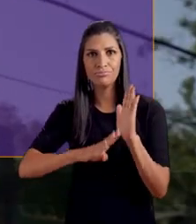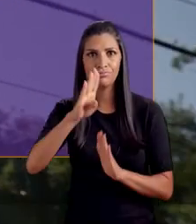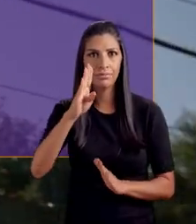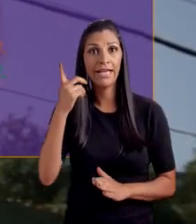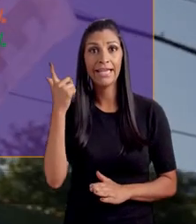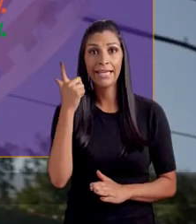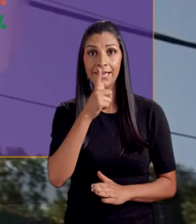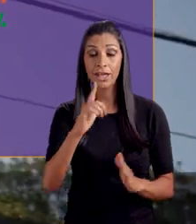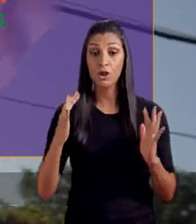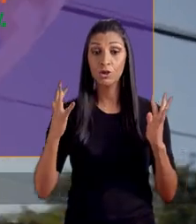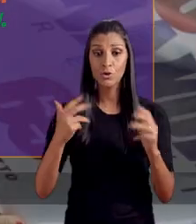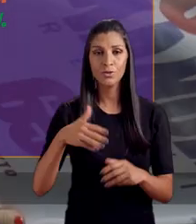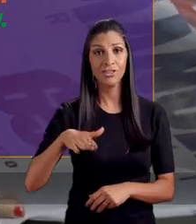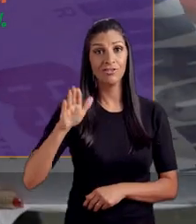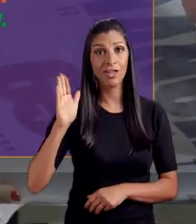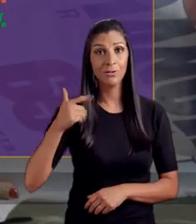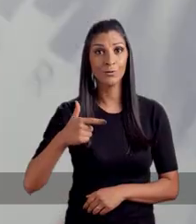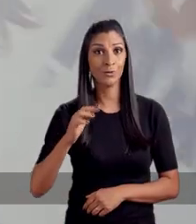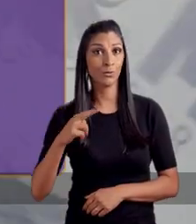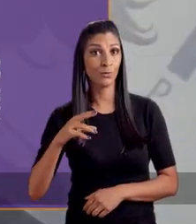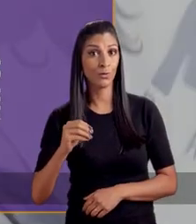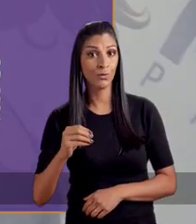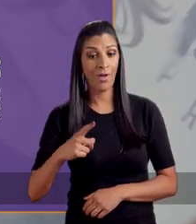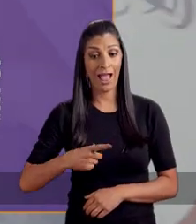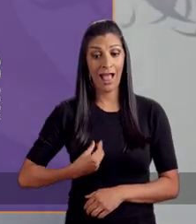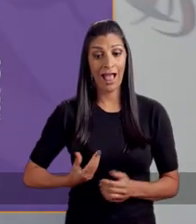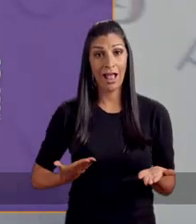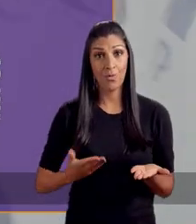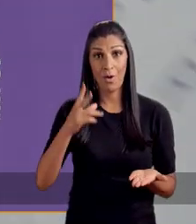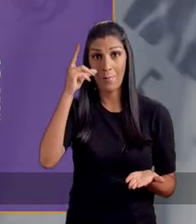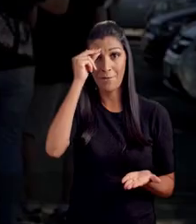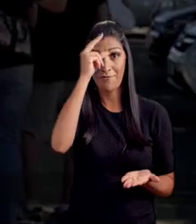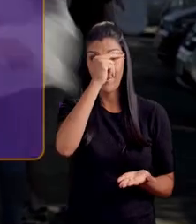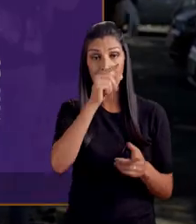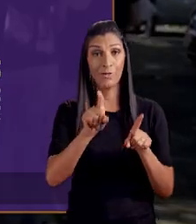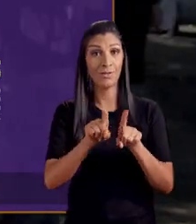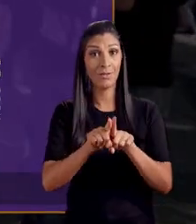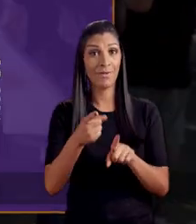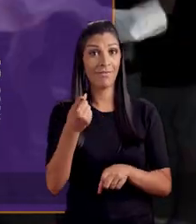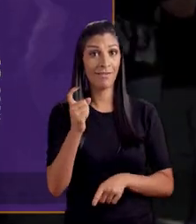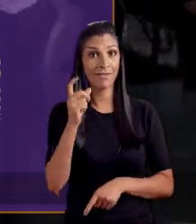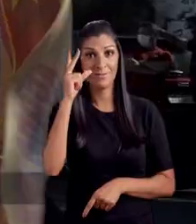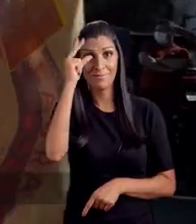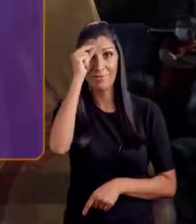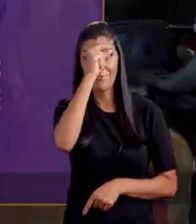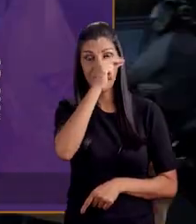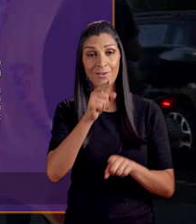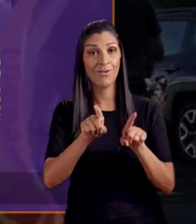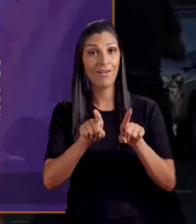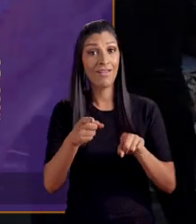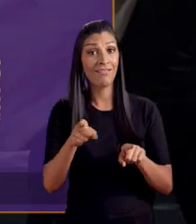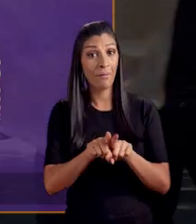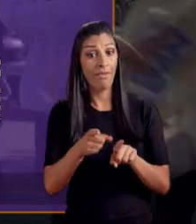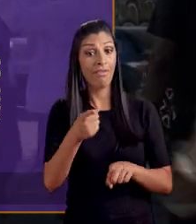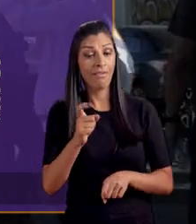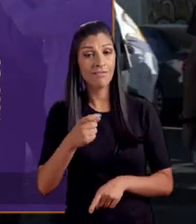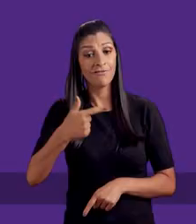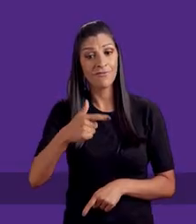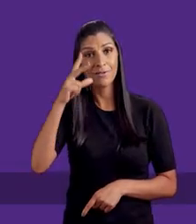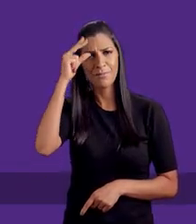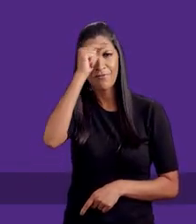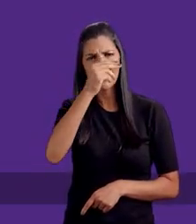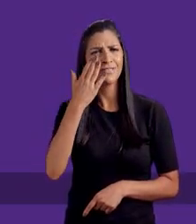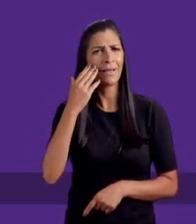frente e ganha de todos no segundo turno. Ganha do atual prefeito, do ex-prefeito e do ex-vice-prefeito.